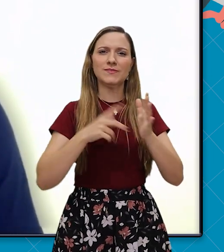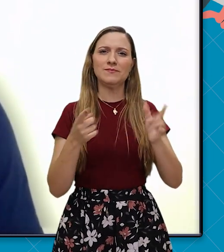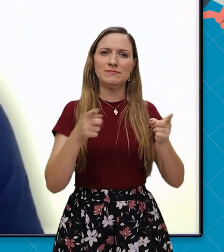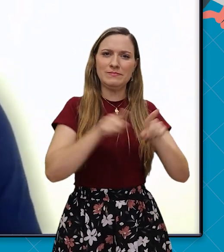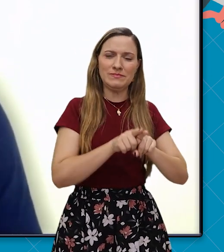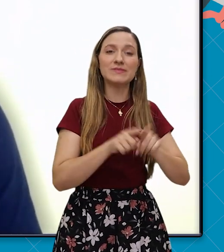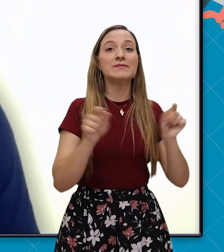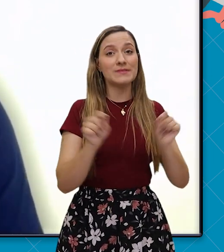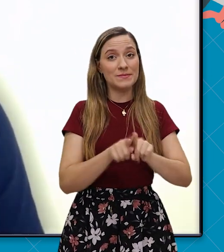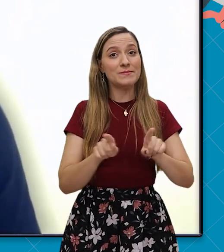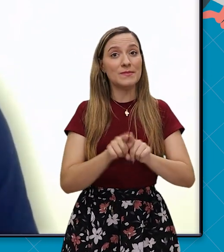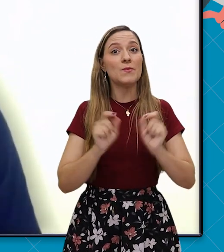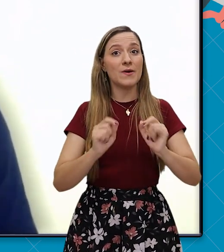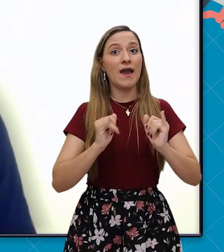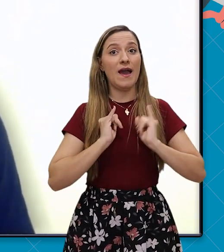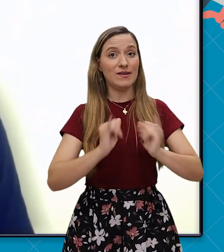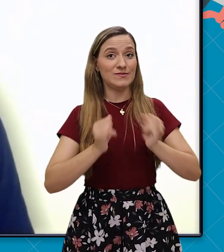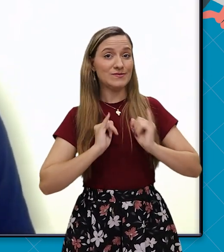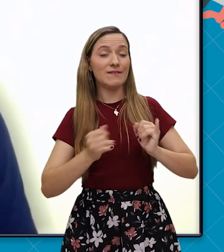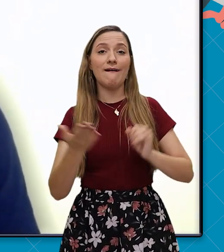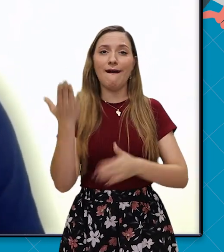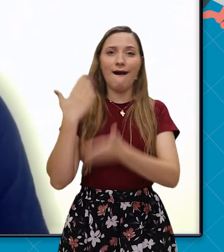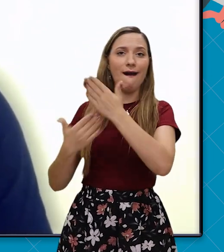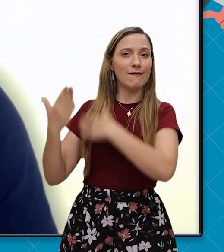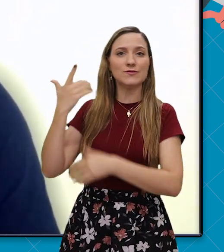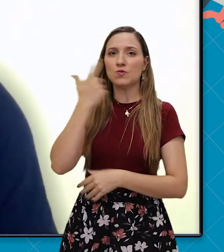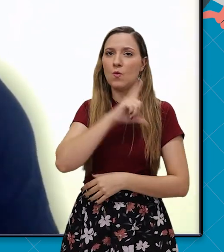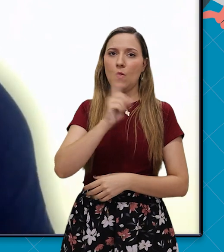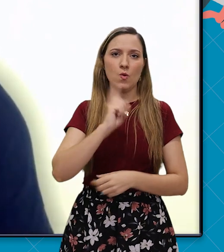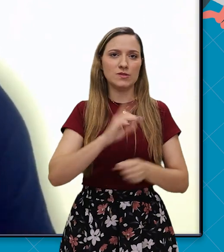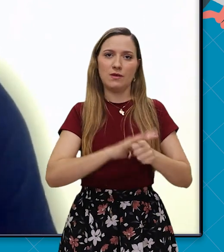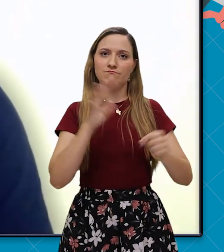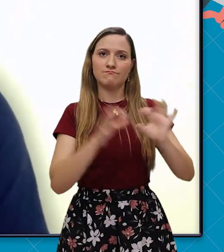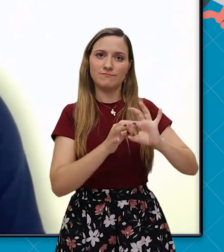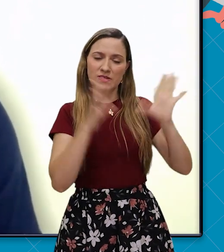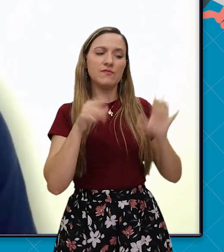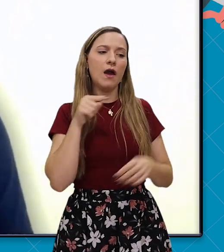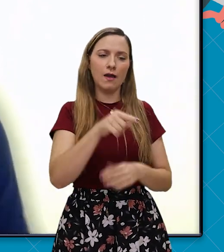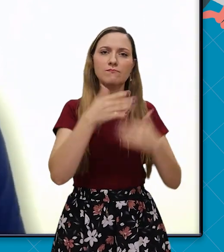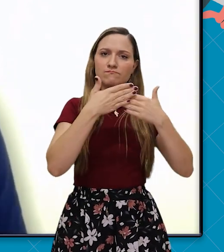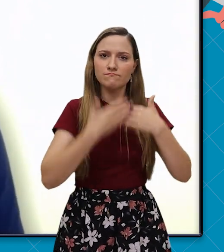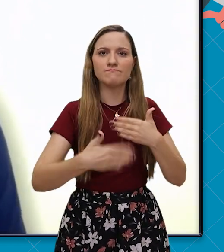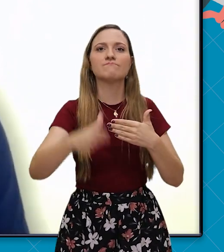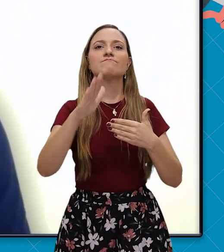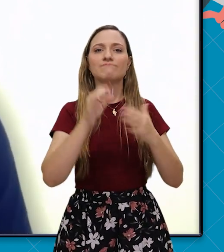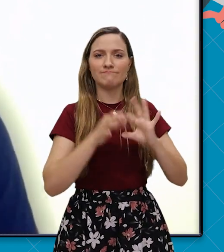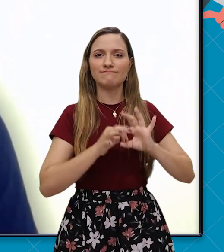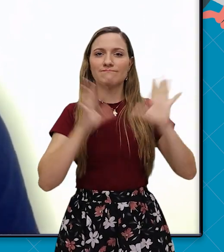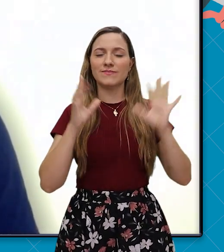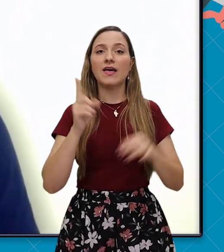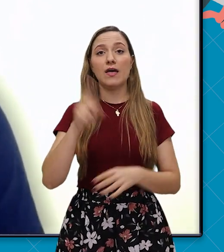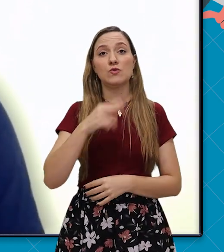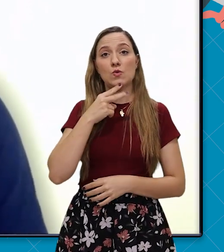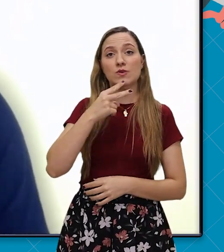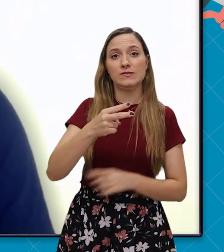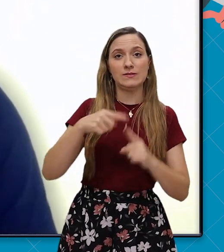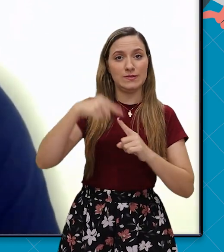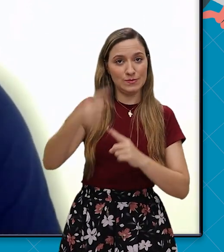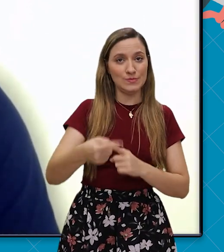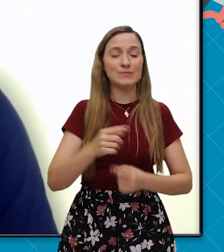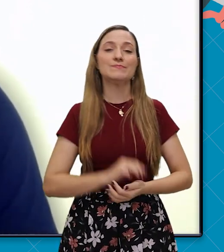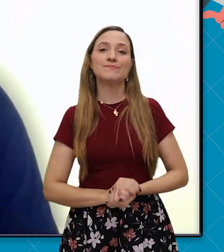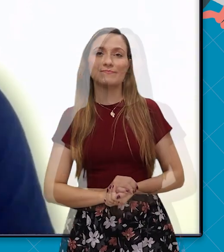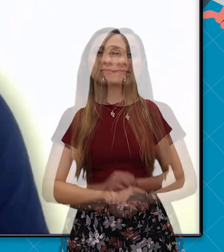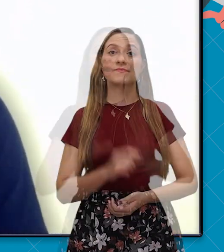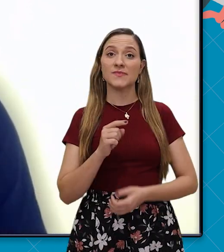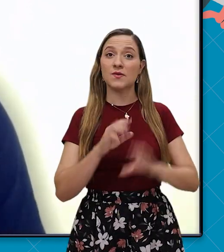provisório da Argélia, já que a Argélia ainda não tinha conquistado a sua independência. Isso aconteceu dois anos